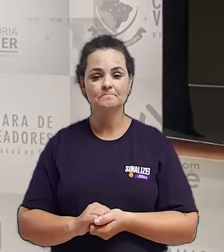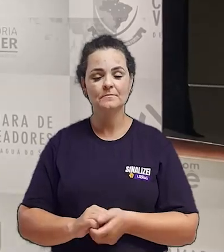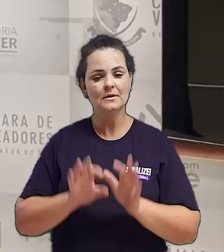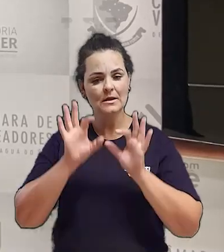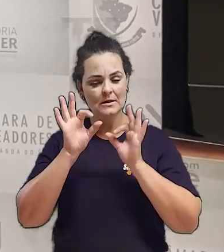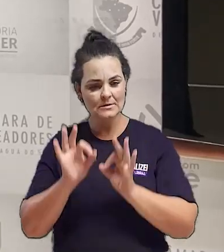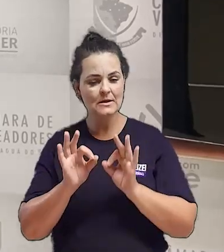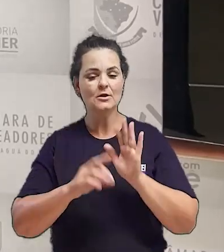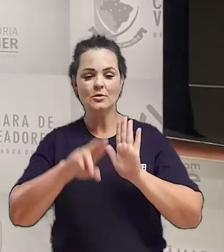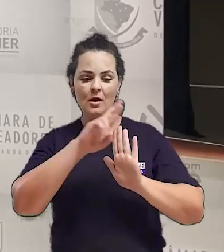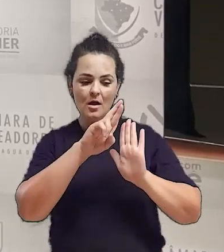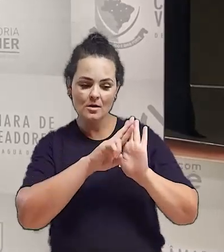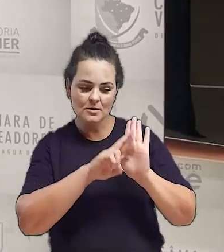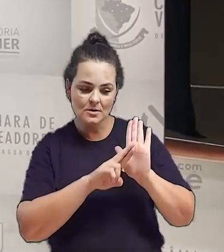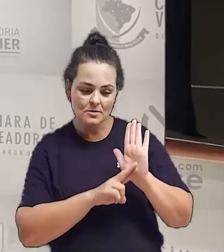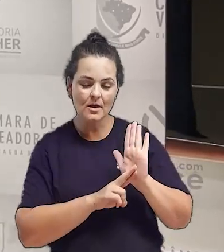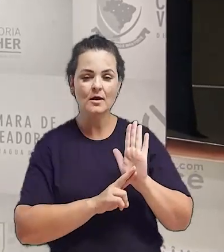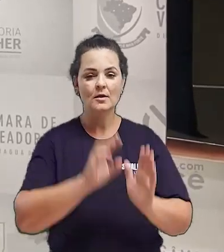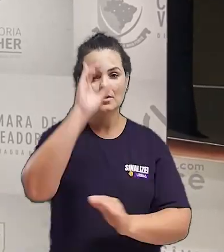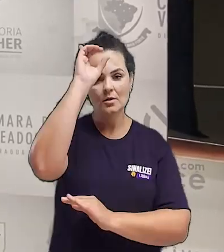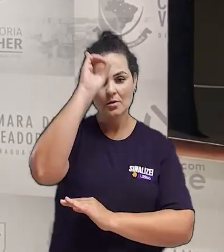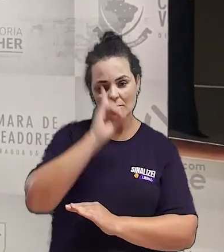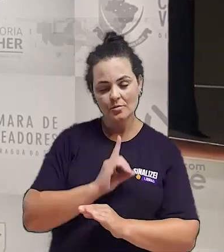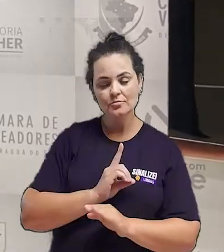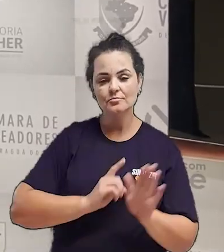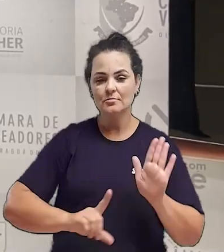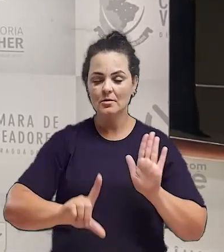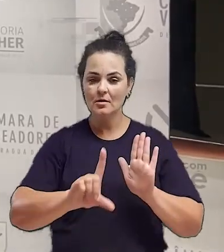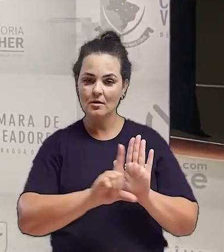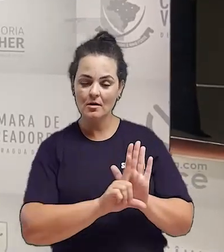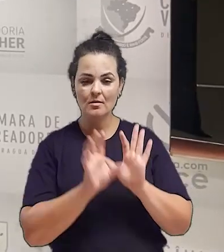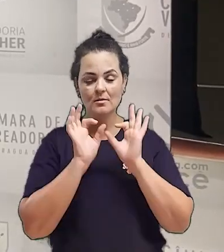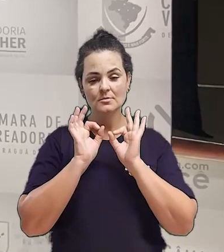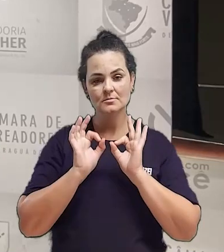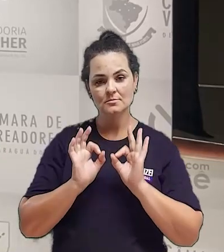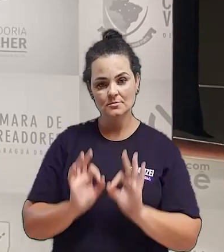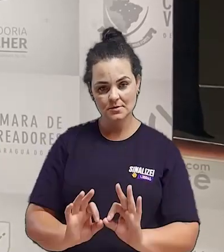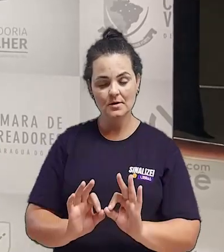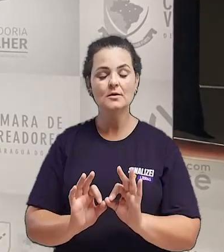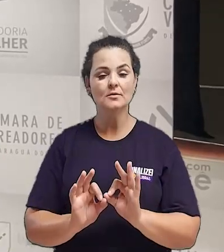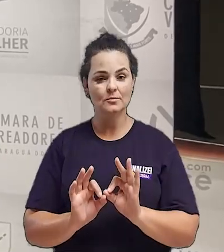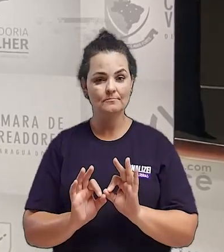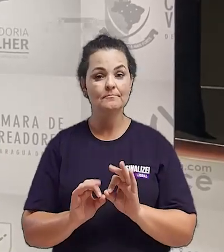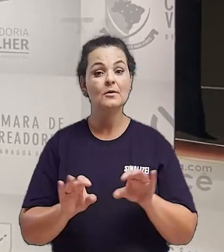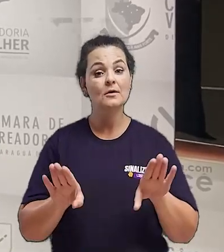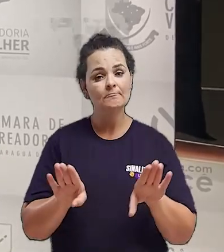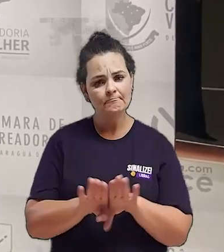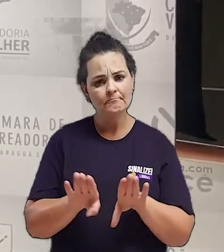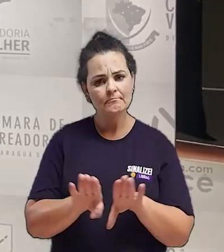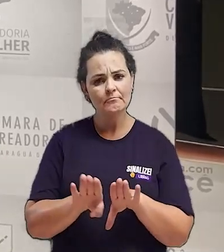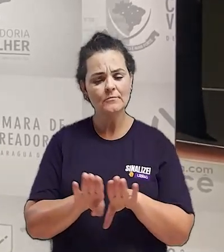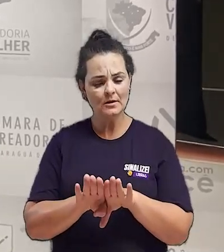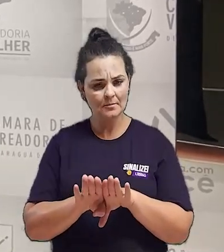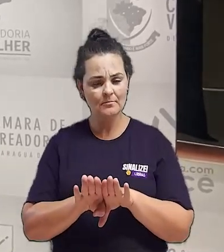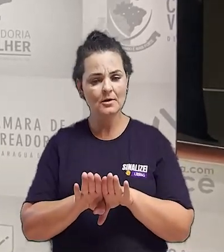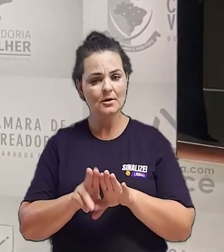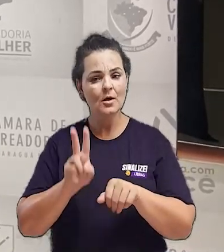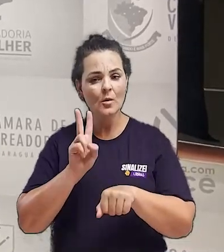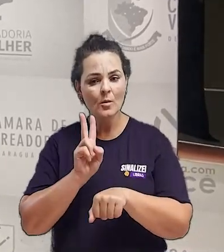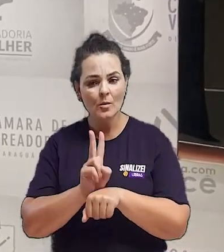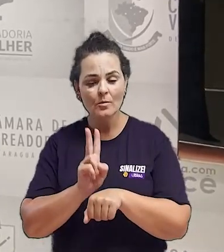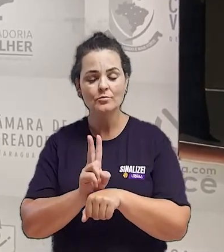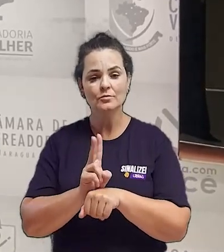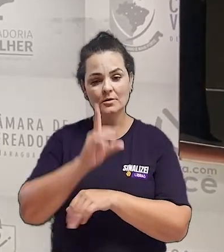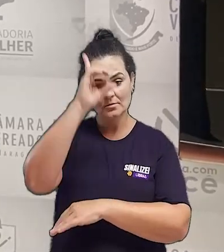diploma normativo, as garantias, os direitos e trazer também a promoção dos